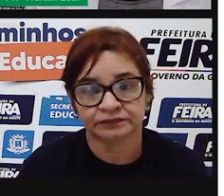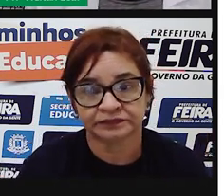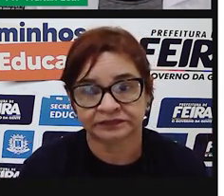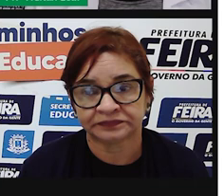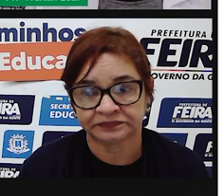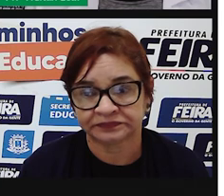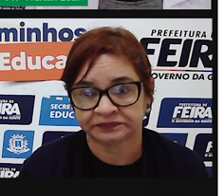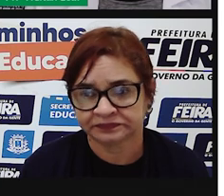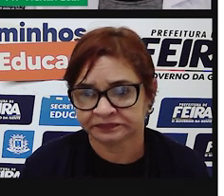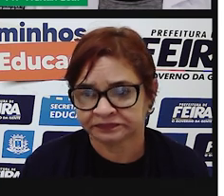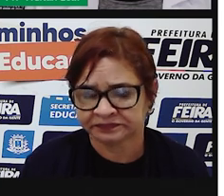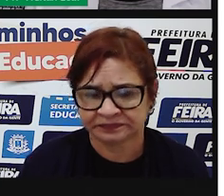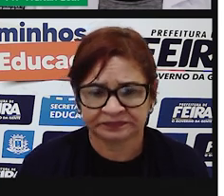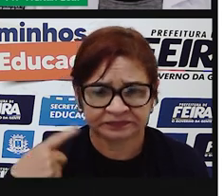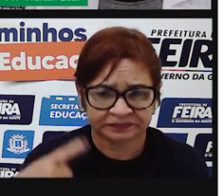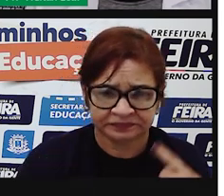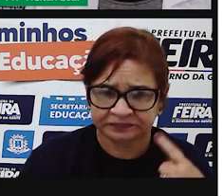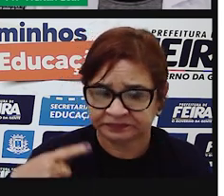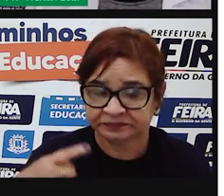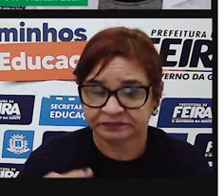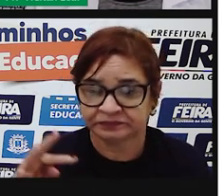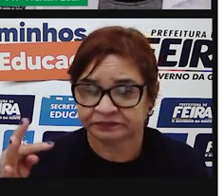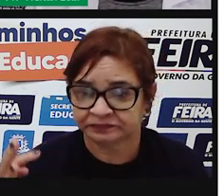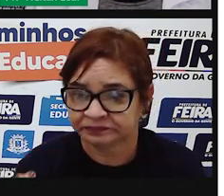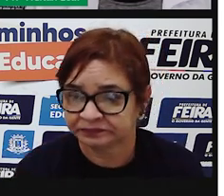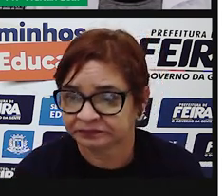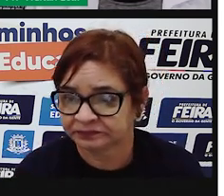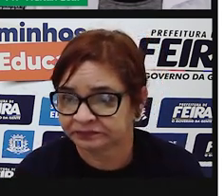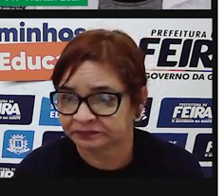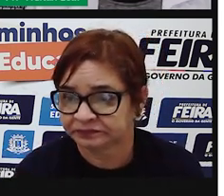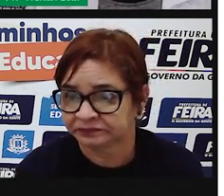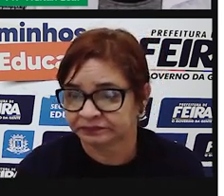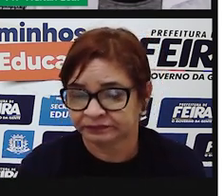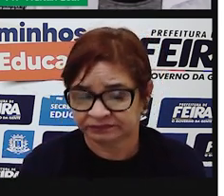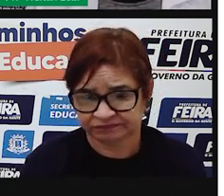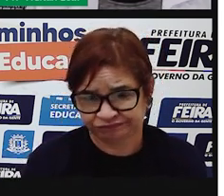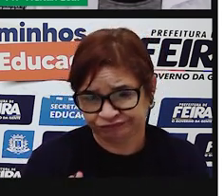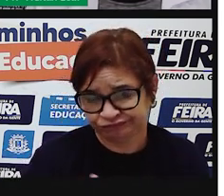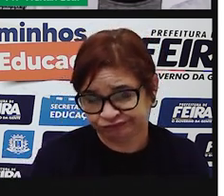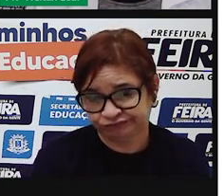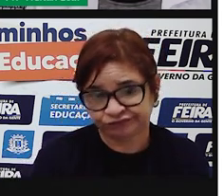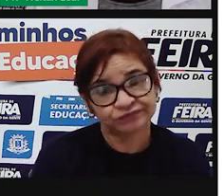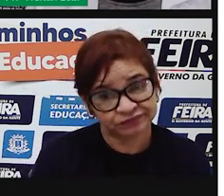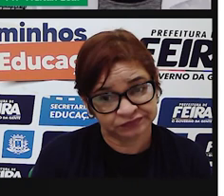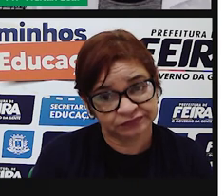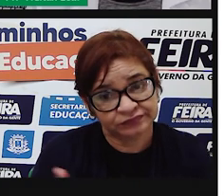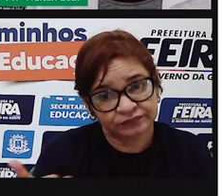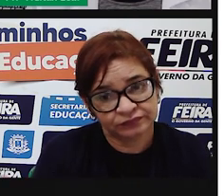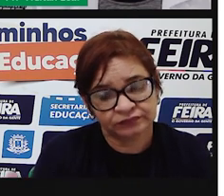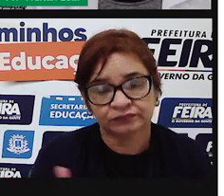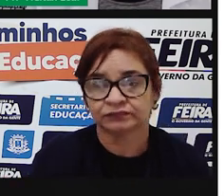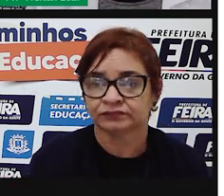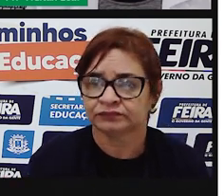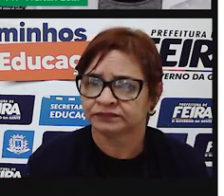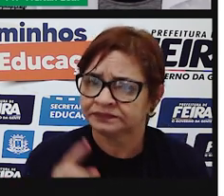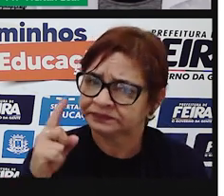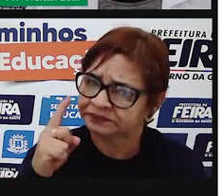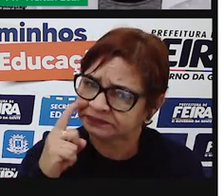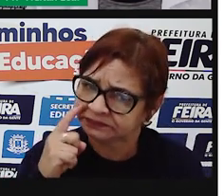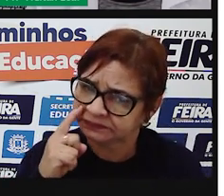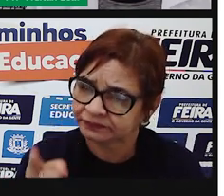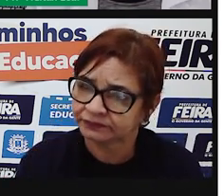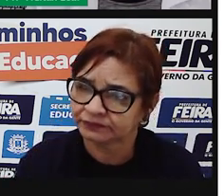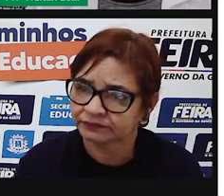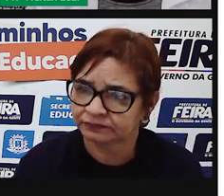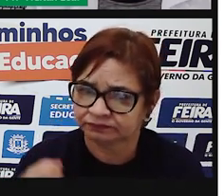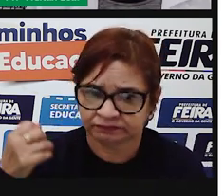Ele reclamava de tudo, tornou-se, por isso, um chato. Veja que aqui, ele